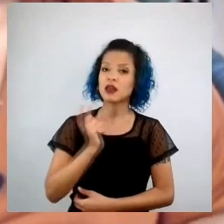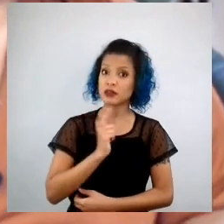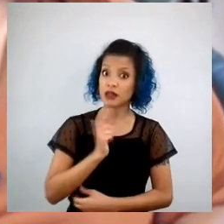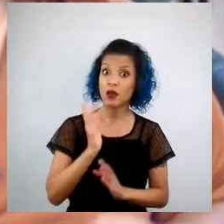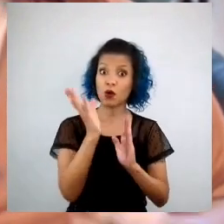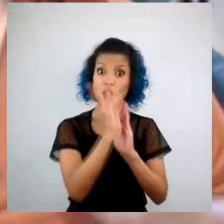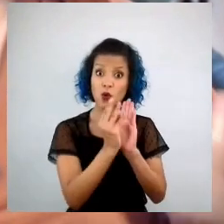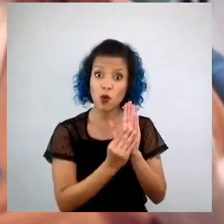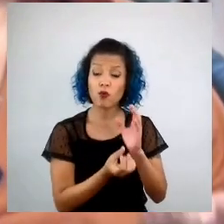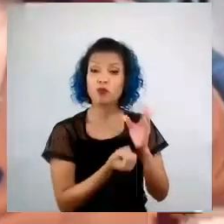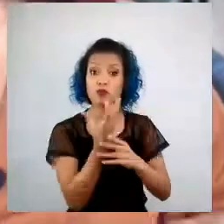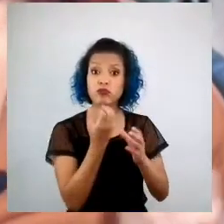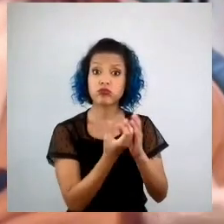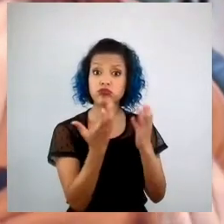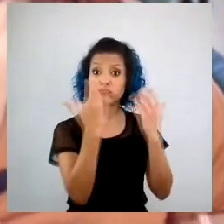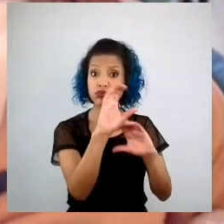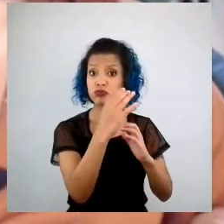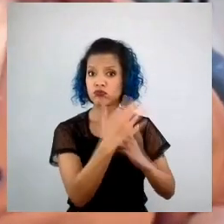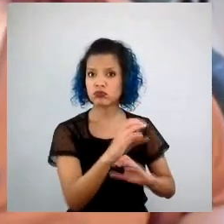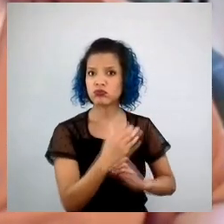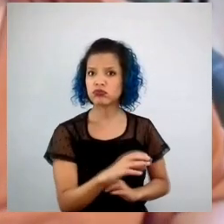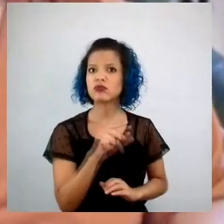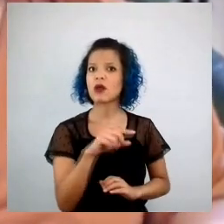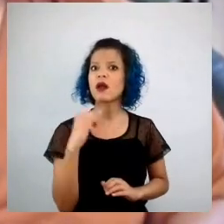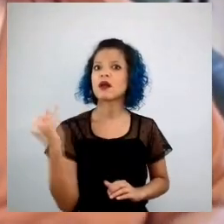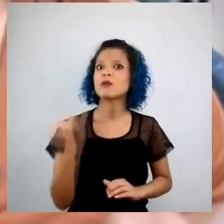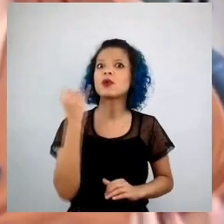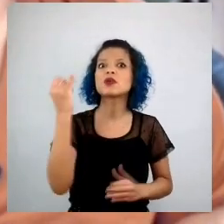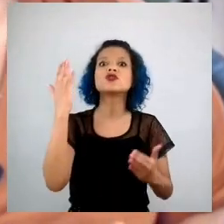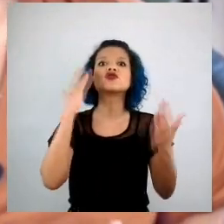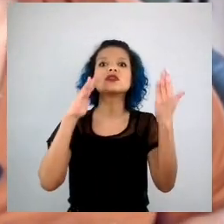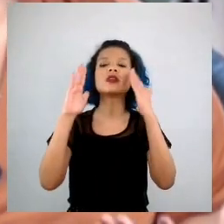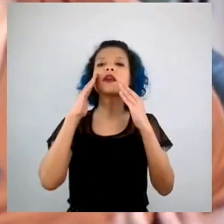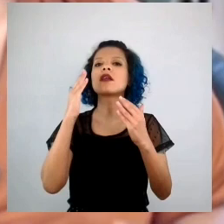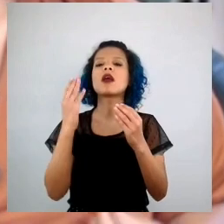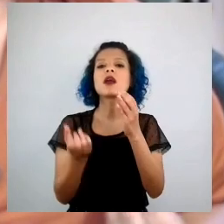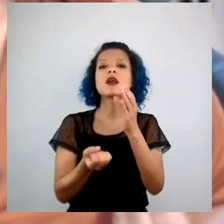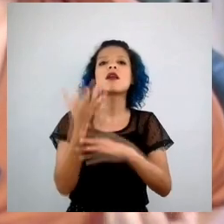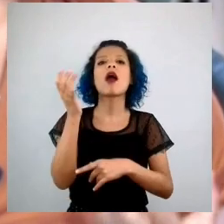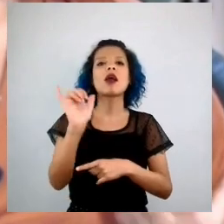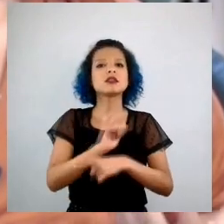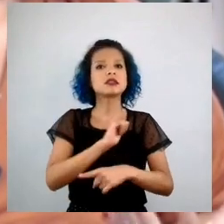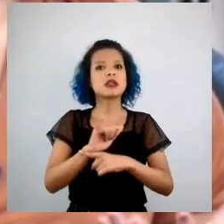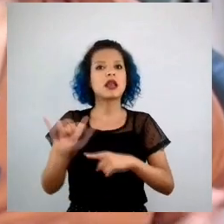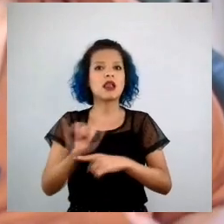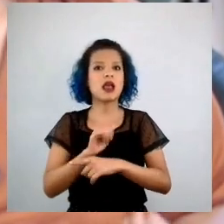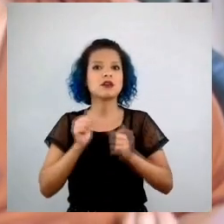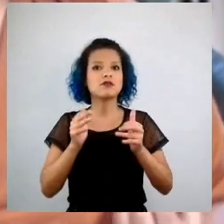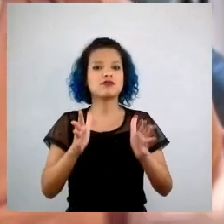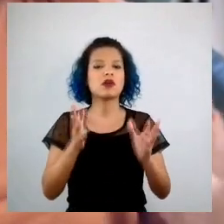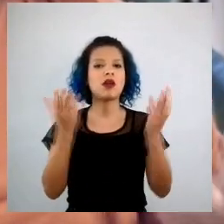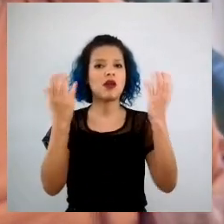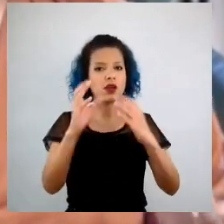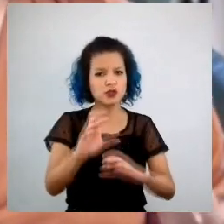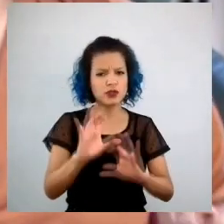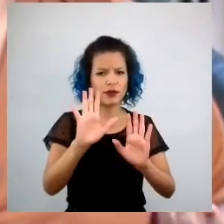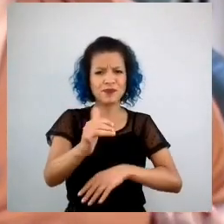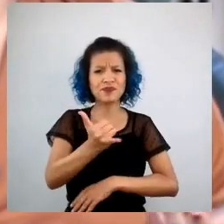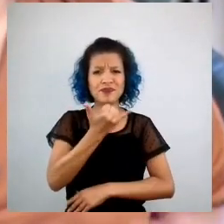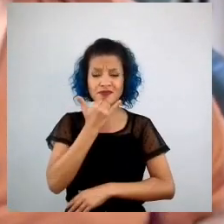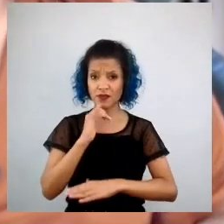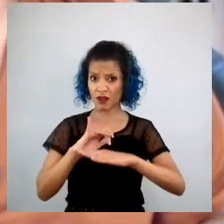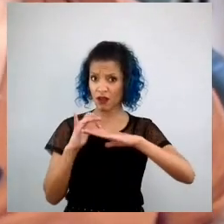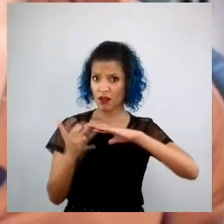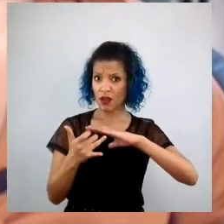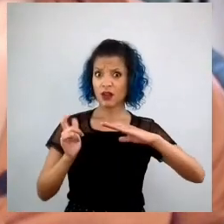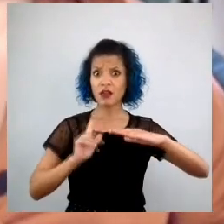essencial para a construção de estratégias criativas. Mas como navegar num universo tão plural de realidades e informações?